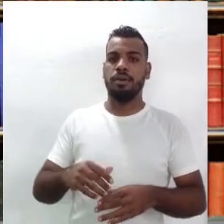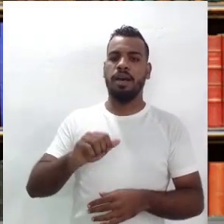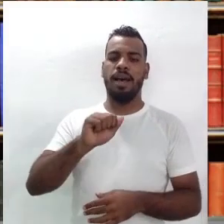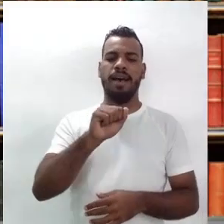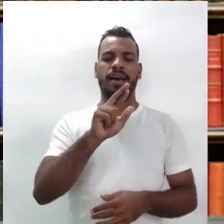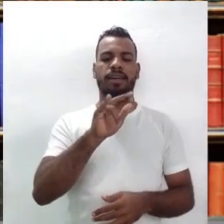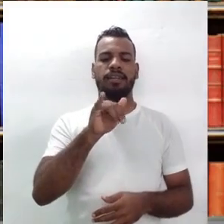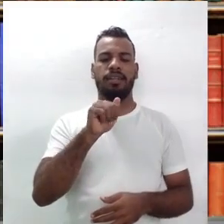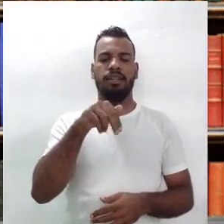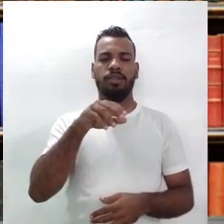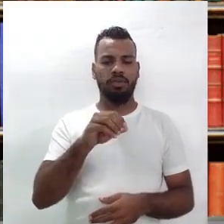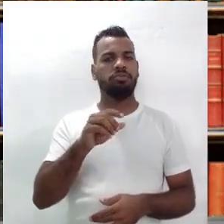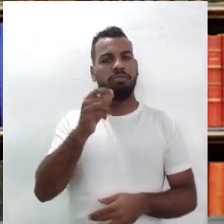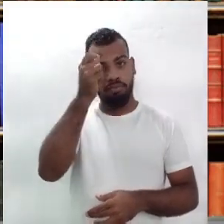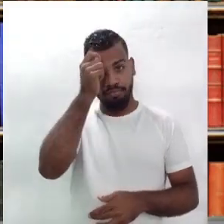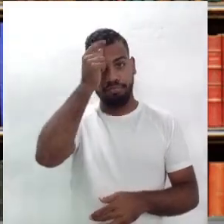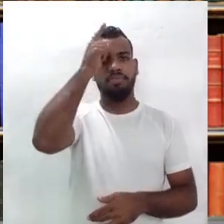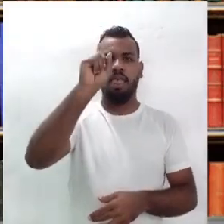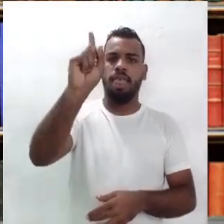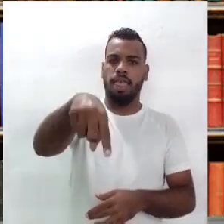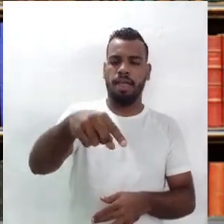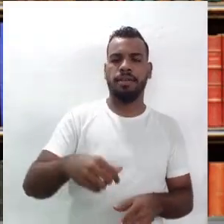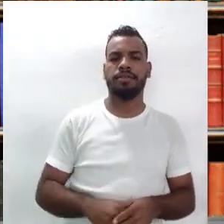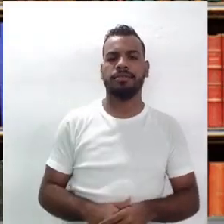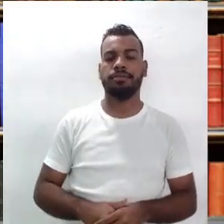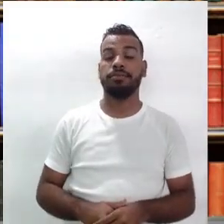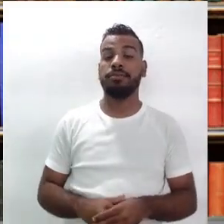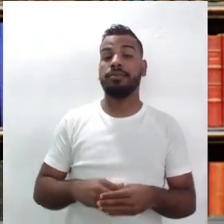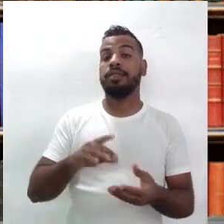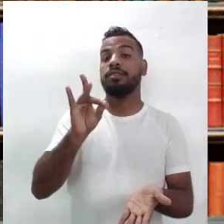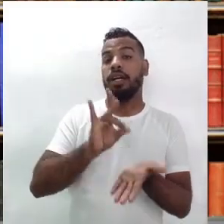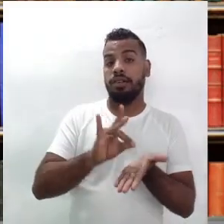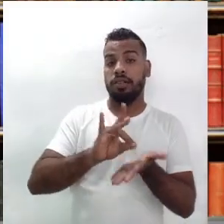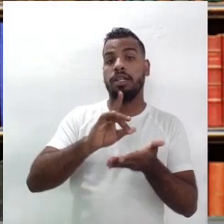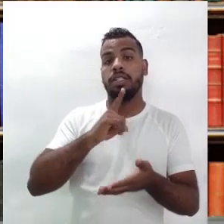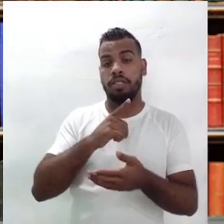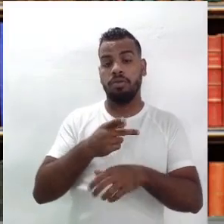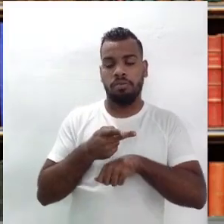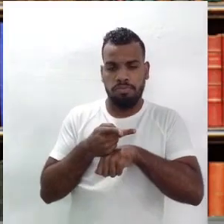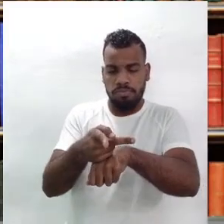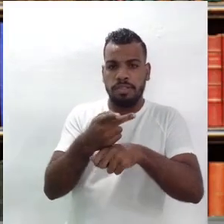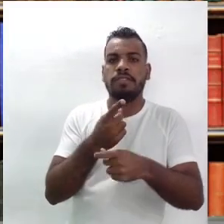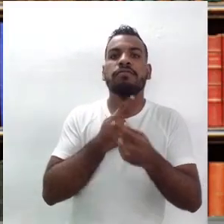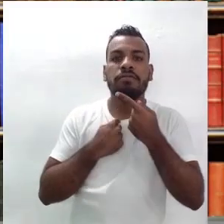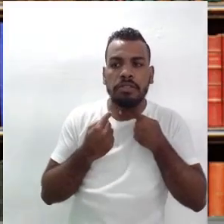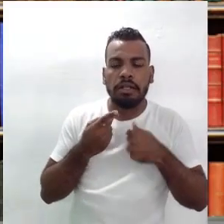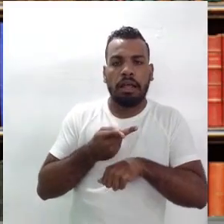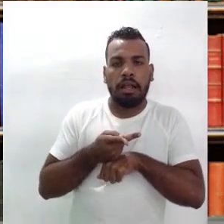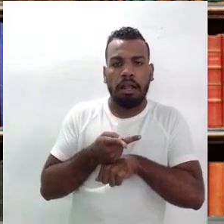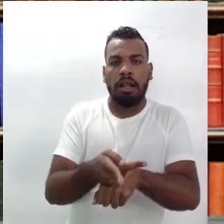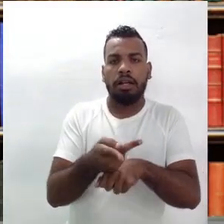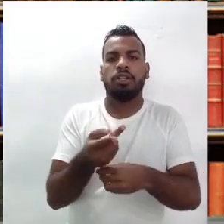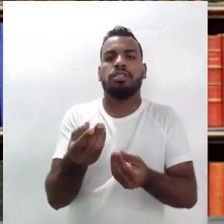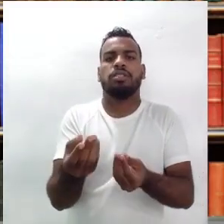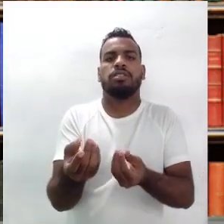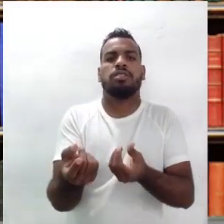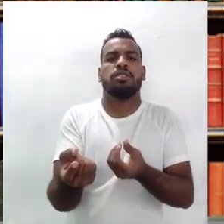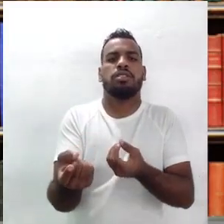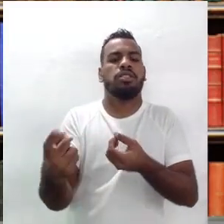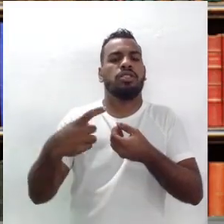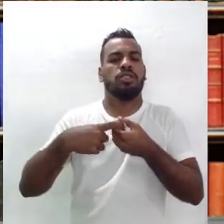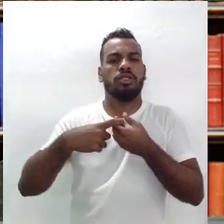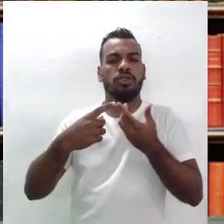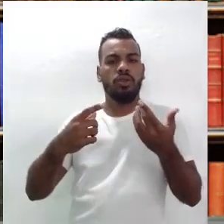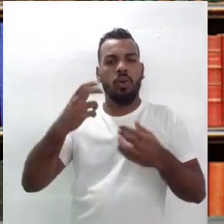movimento armorial. Isso. Ele, na verdade, ele tinha uma busca incessante em trazer para a